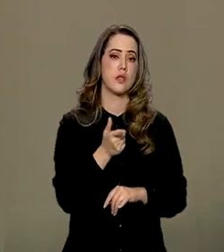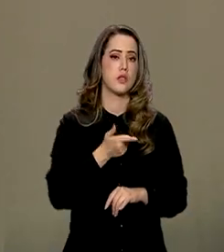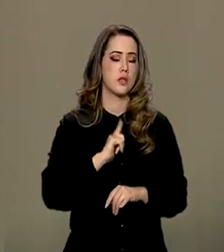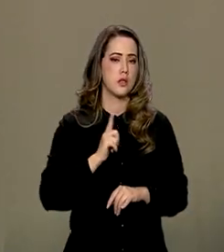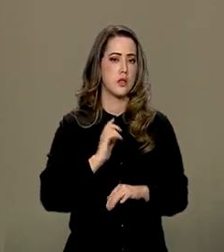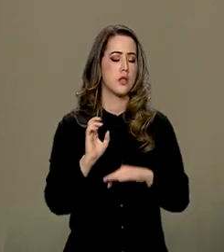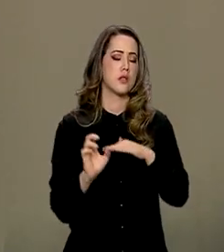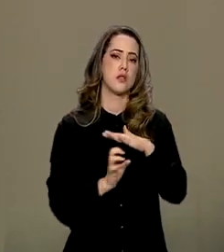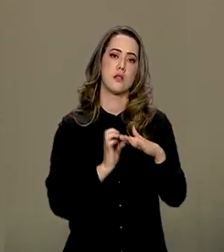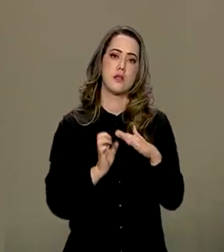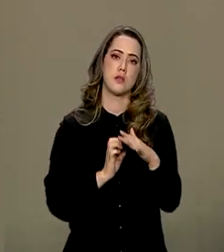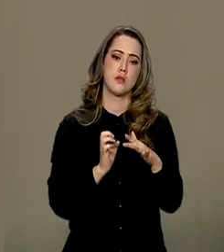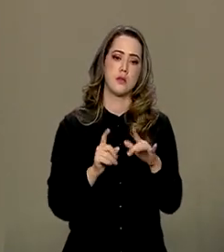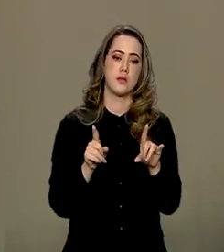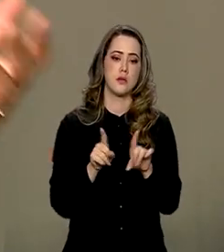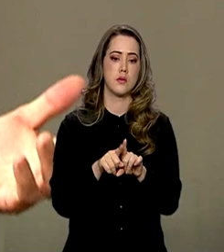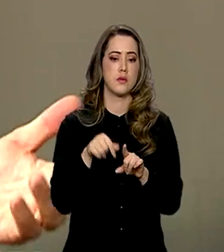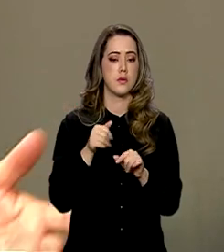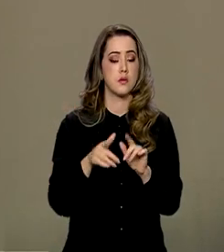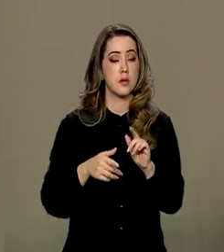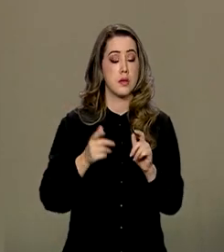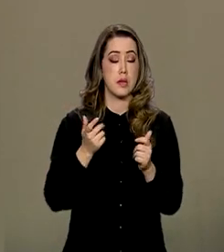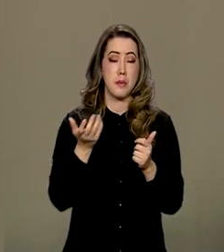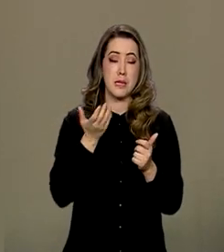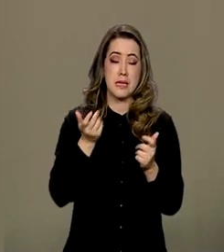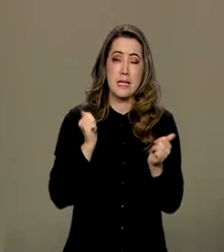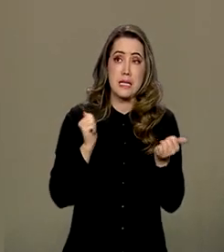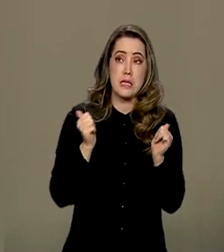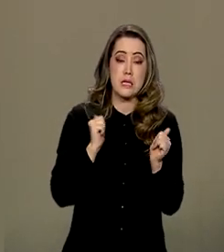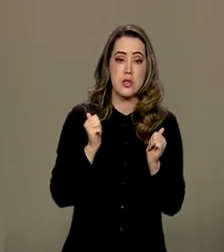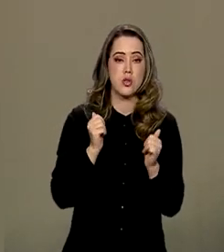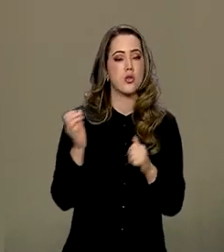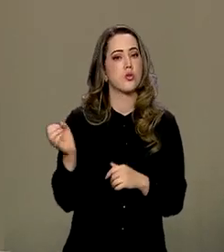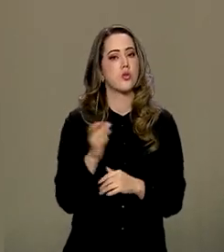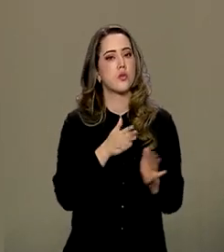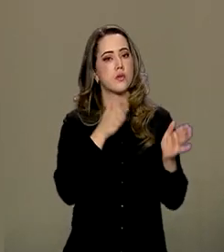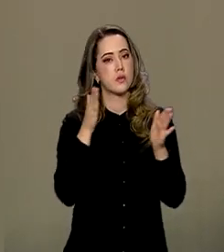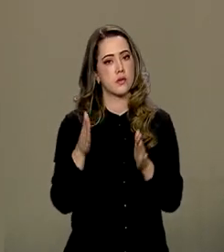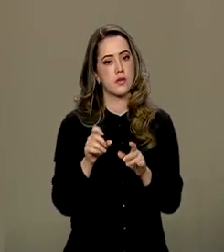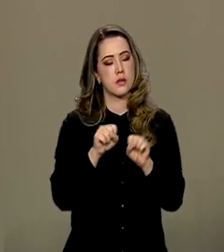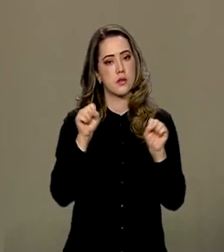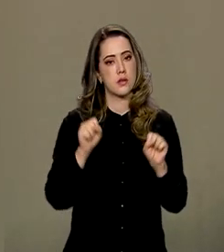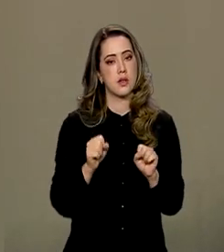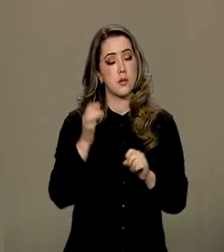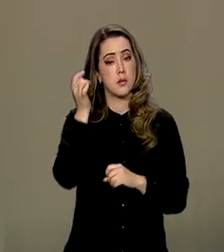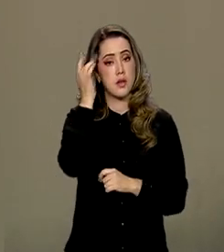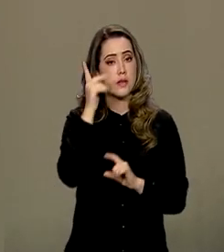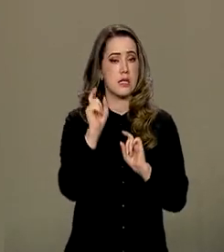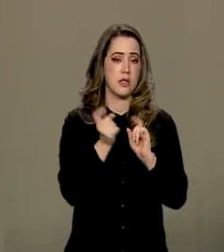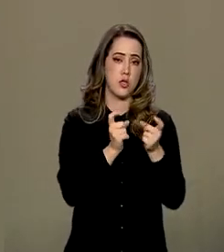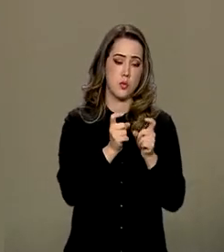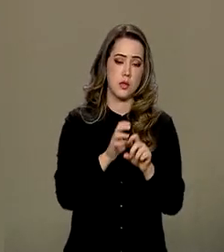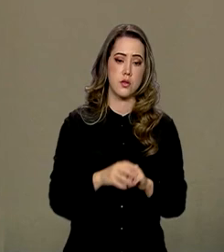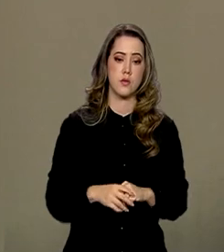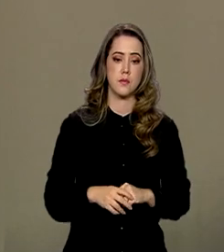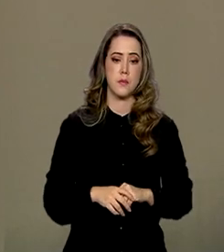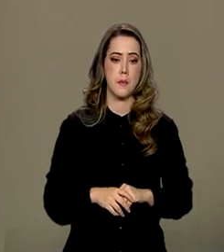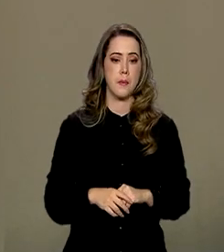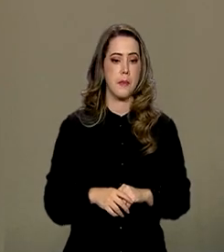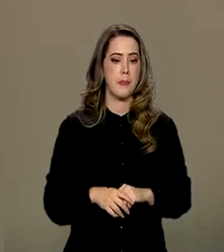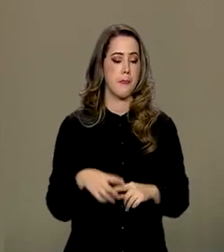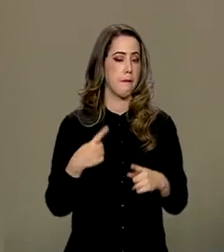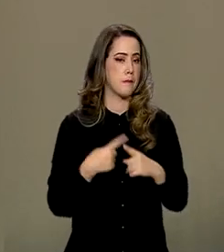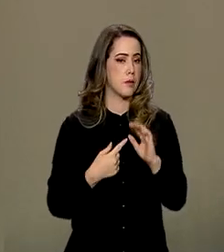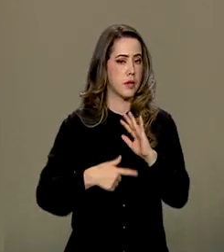estavam ansiosamente esperando esse processo de modernização, porque facilita a gestão. Onde você